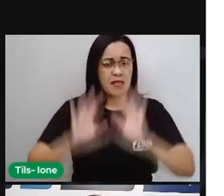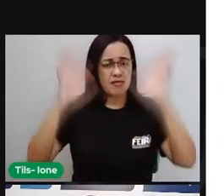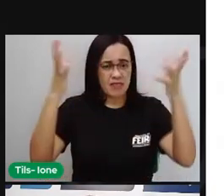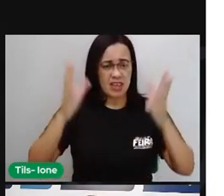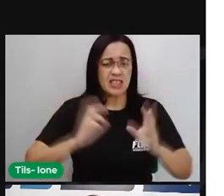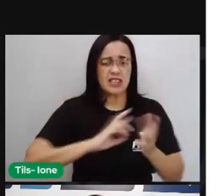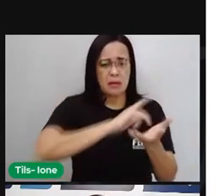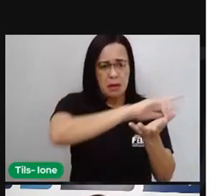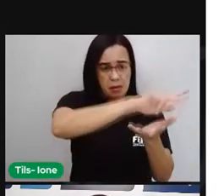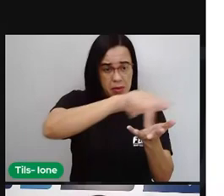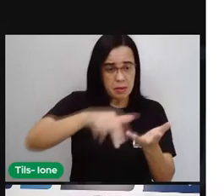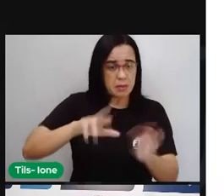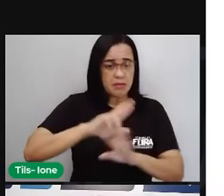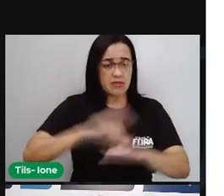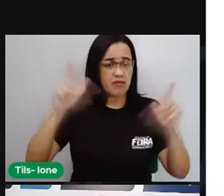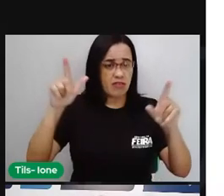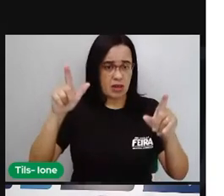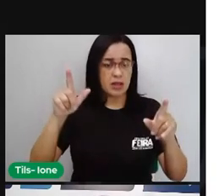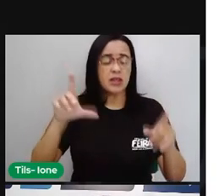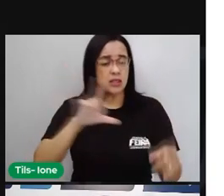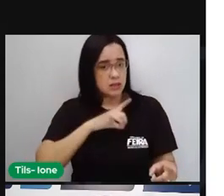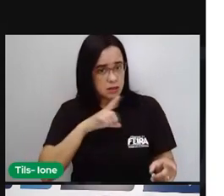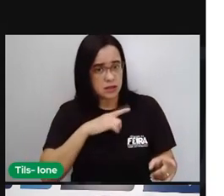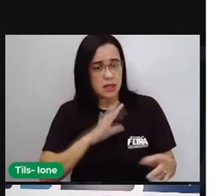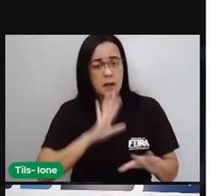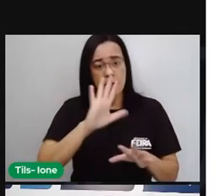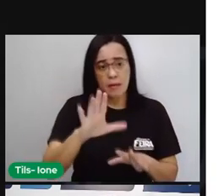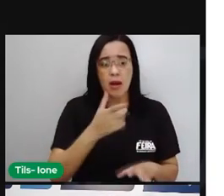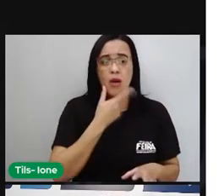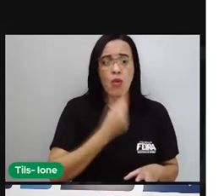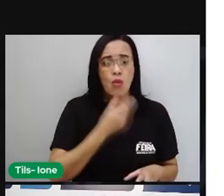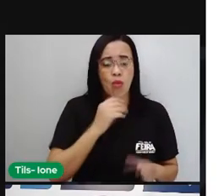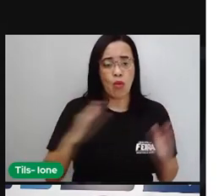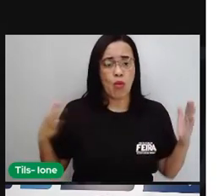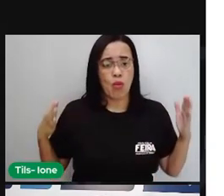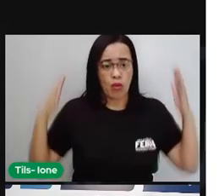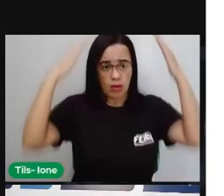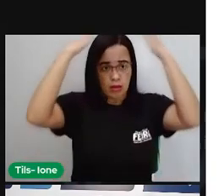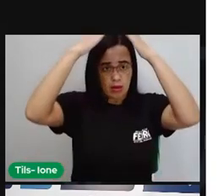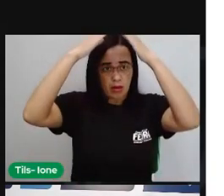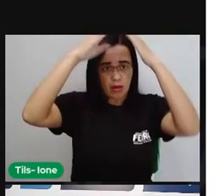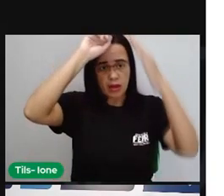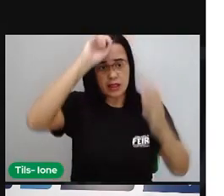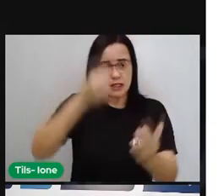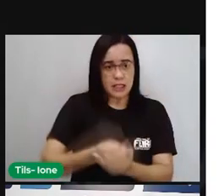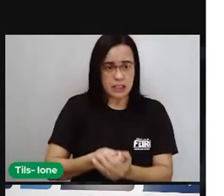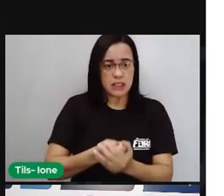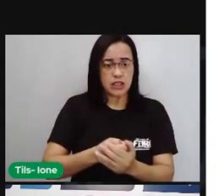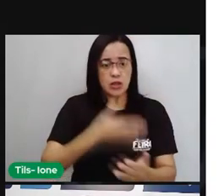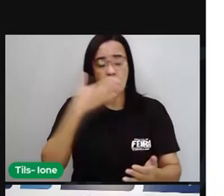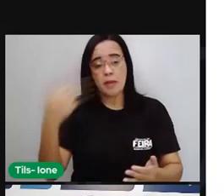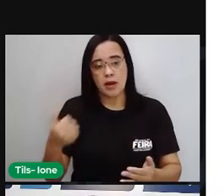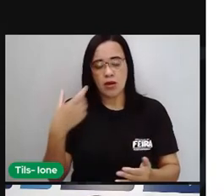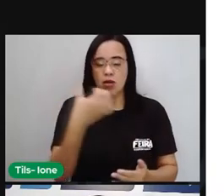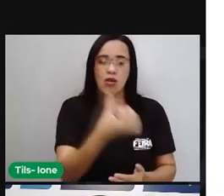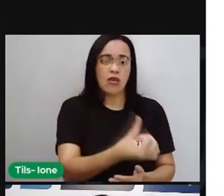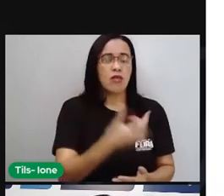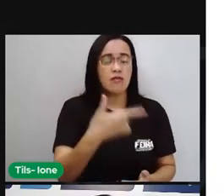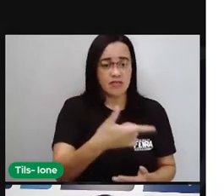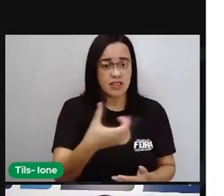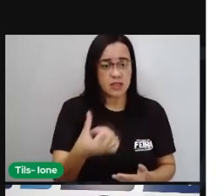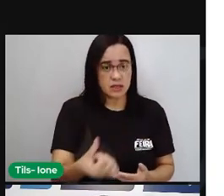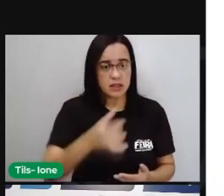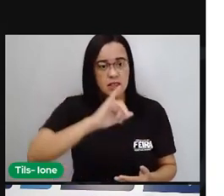Papa Paulo VI, houve por bem determinar o dia 26 como uma data definitiva. Então,